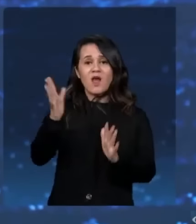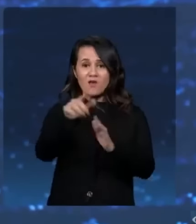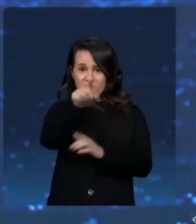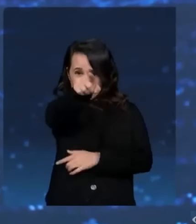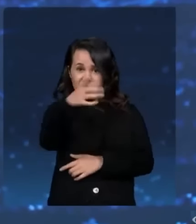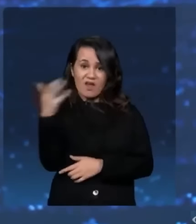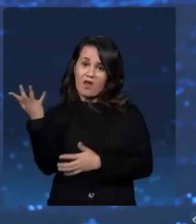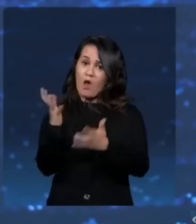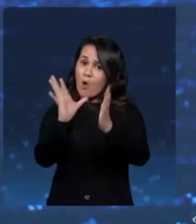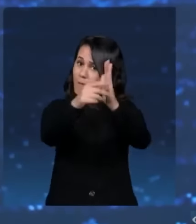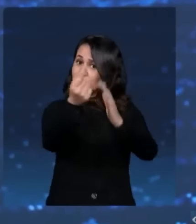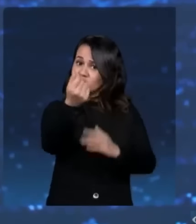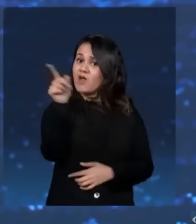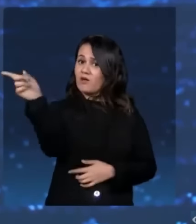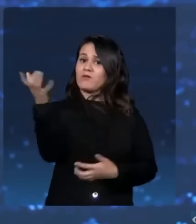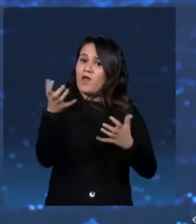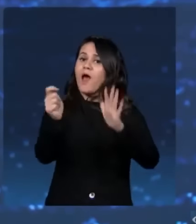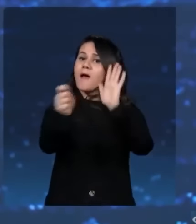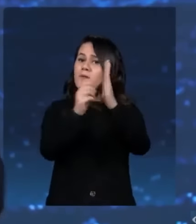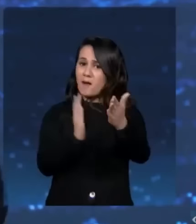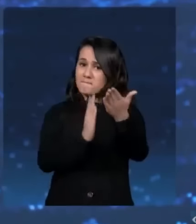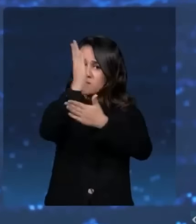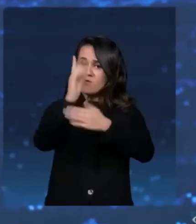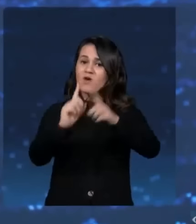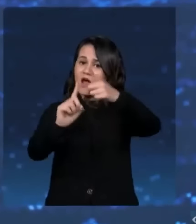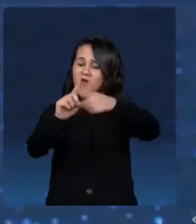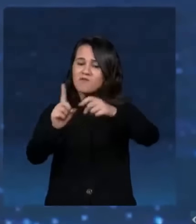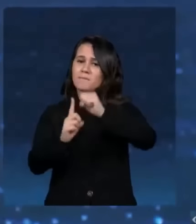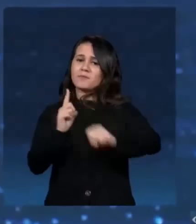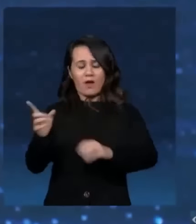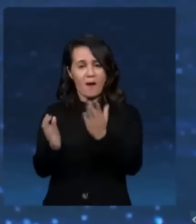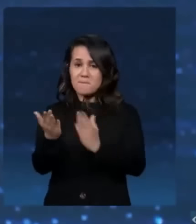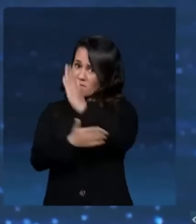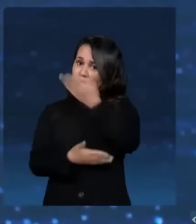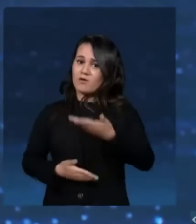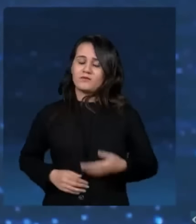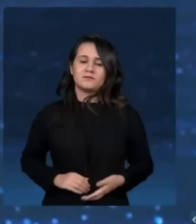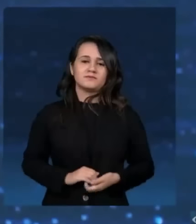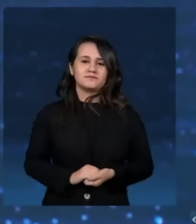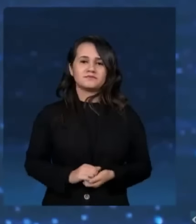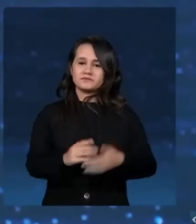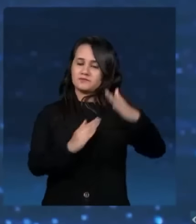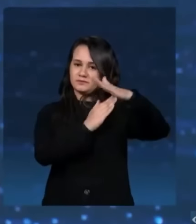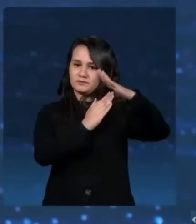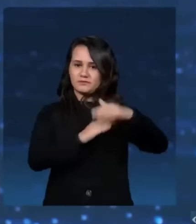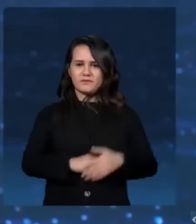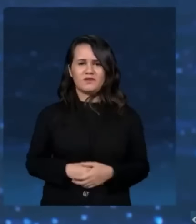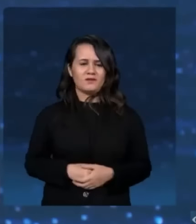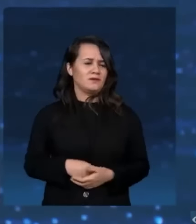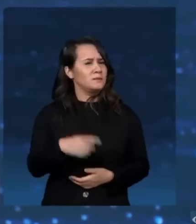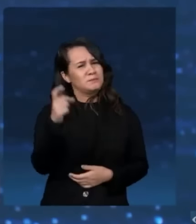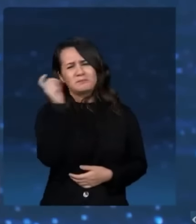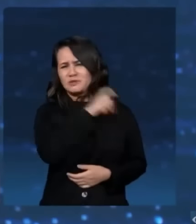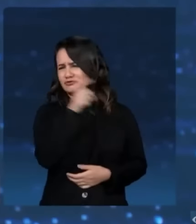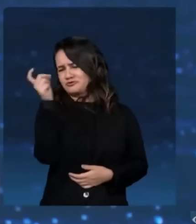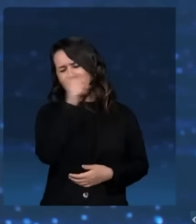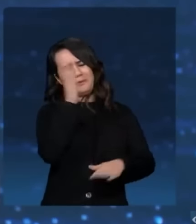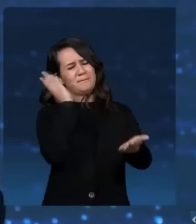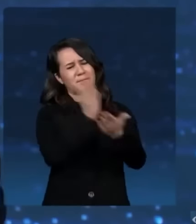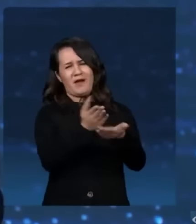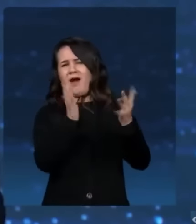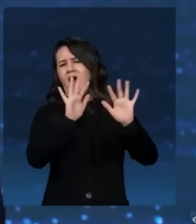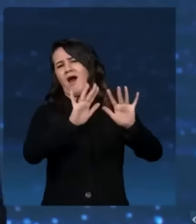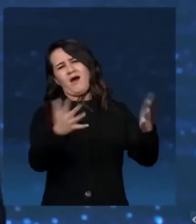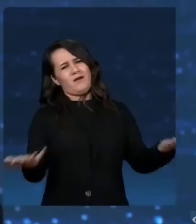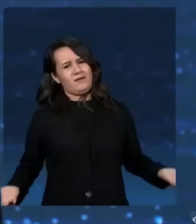senhora que está aí, E apoia, maconha, aborto. Candidato Boulos. Mentira deslavada. E olha,